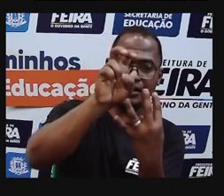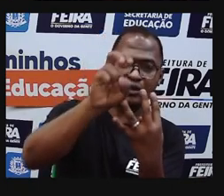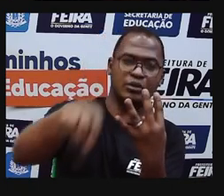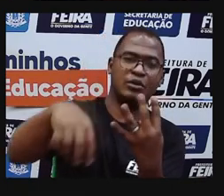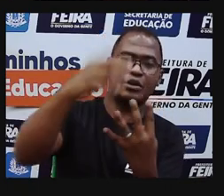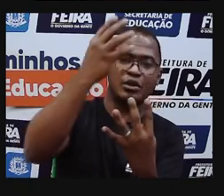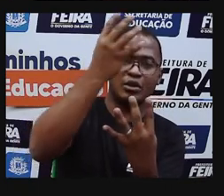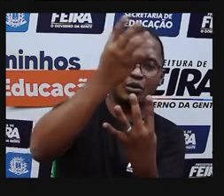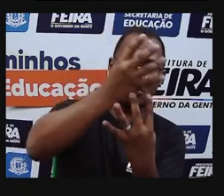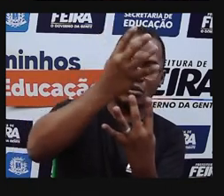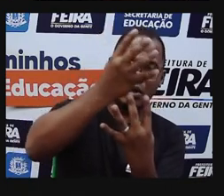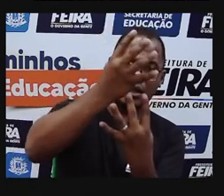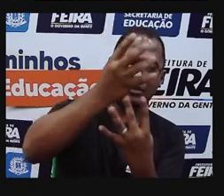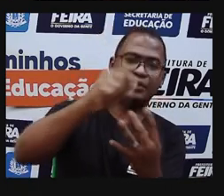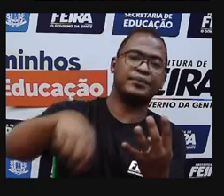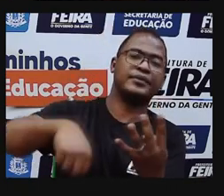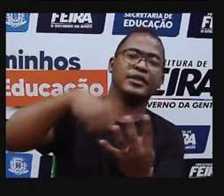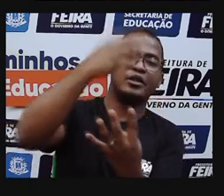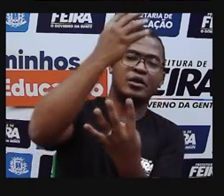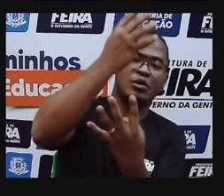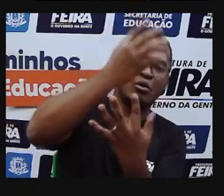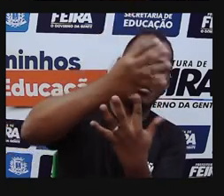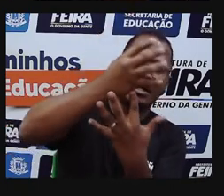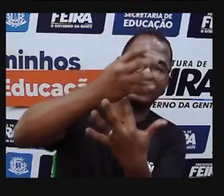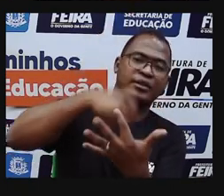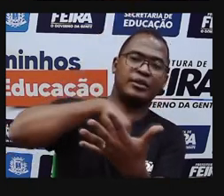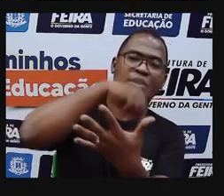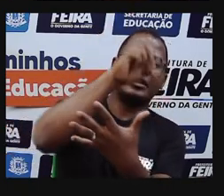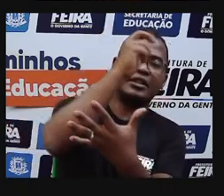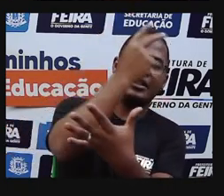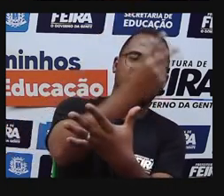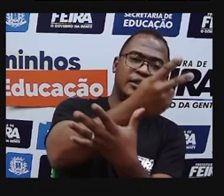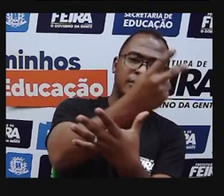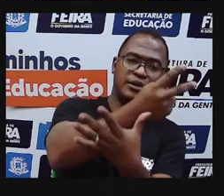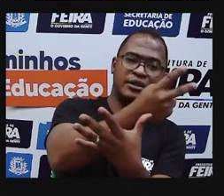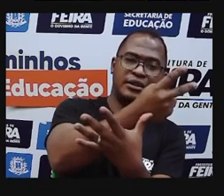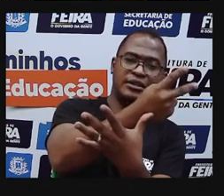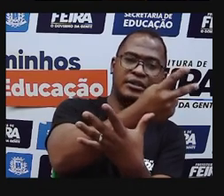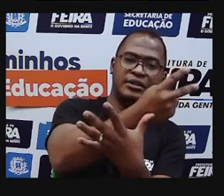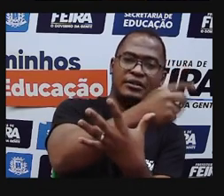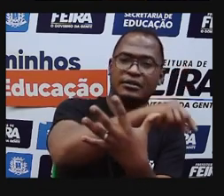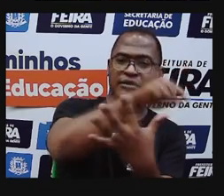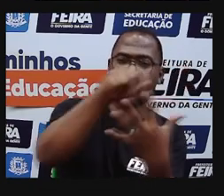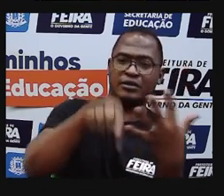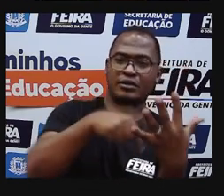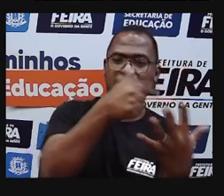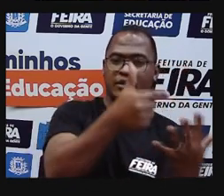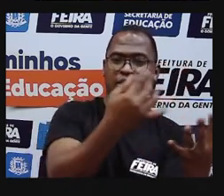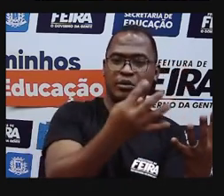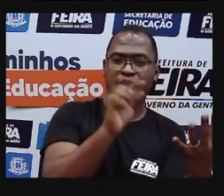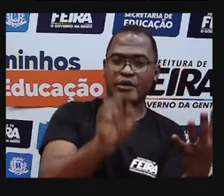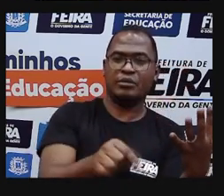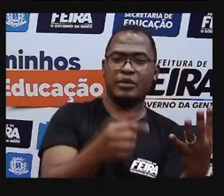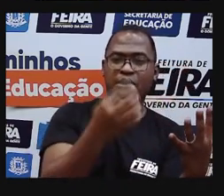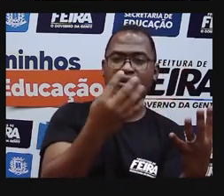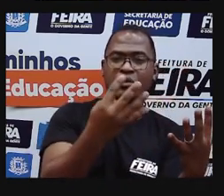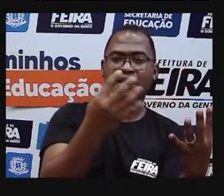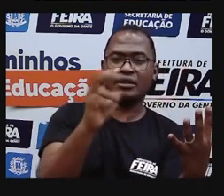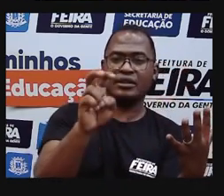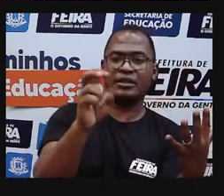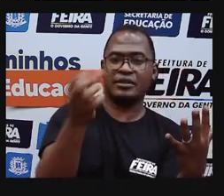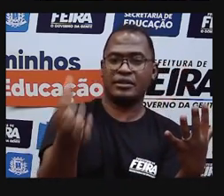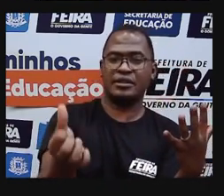de milhar. Centena simples. Dezena simples, unidade simples. E esse lá embaixo?